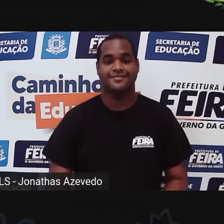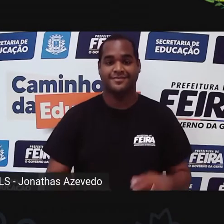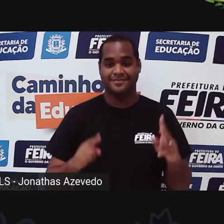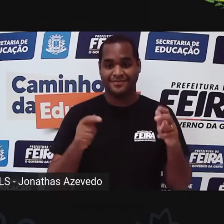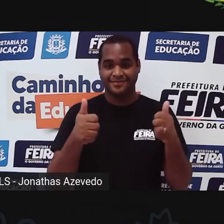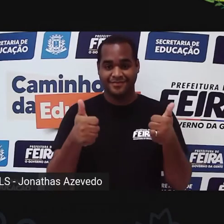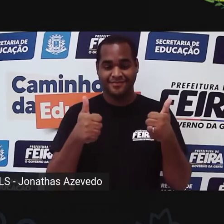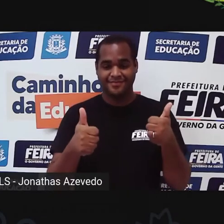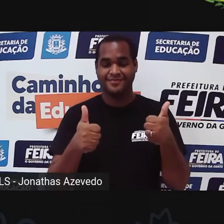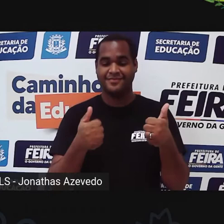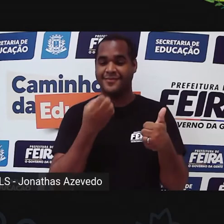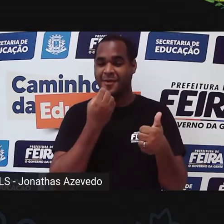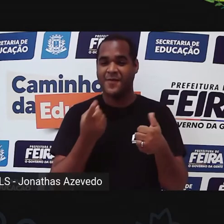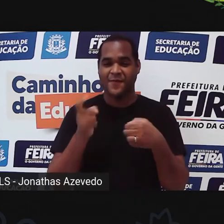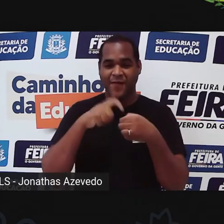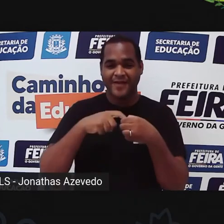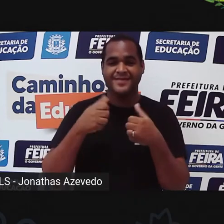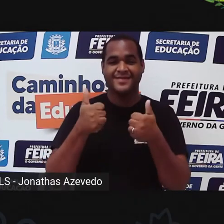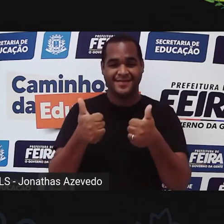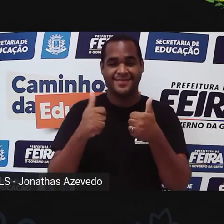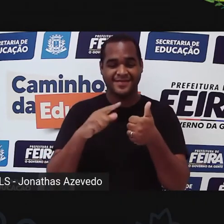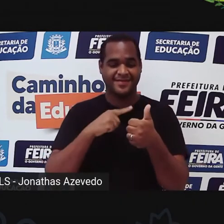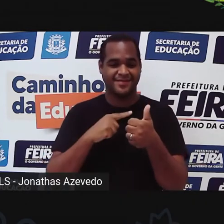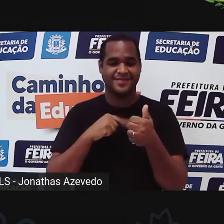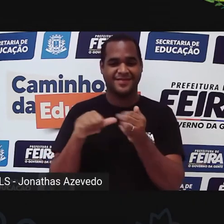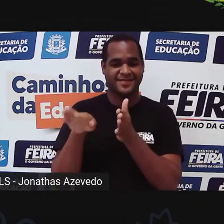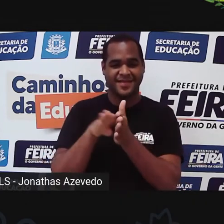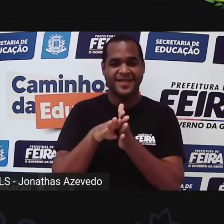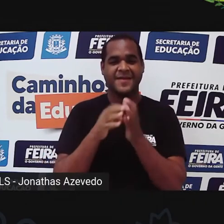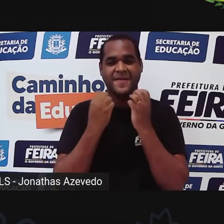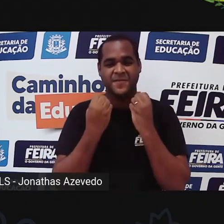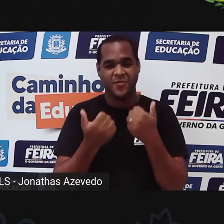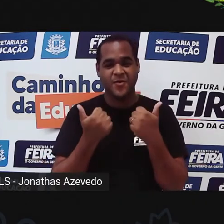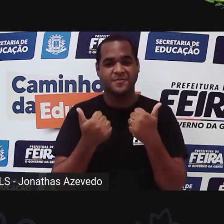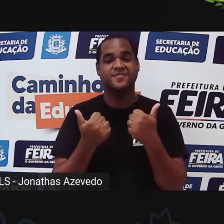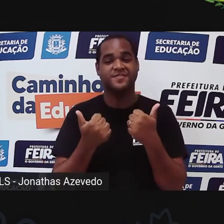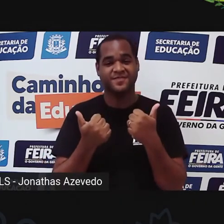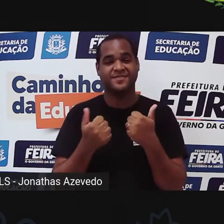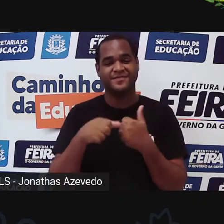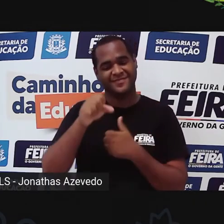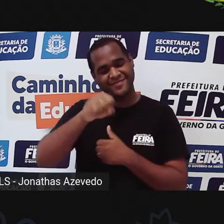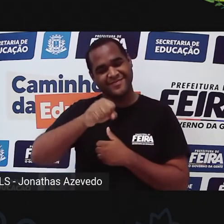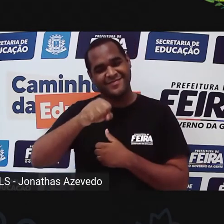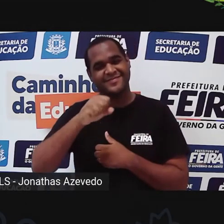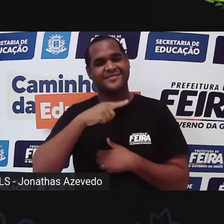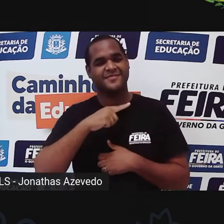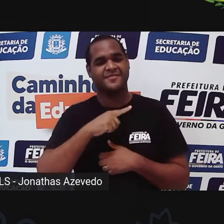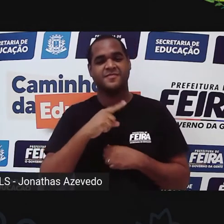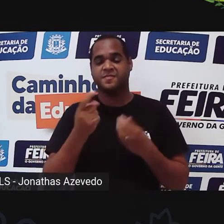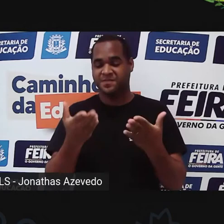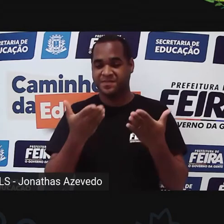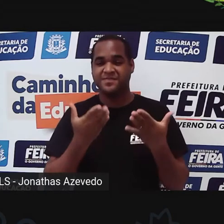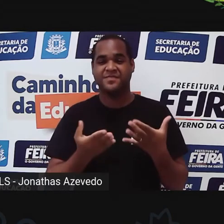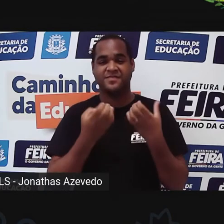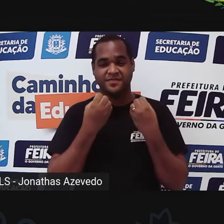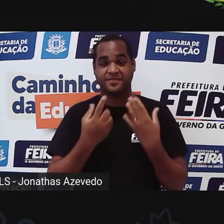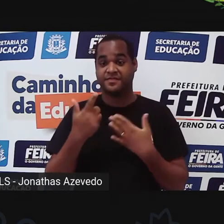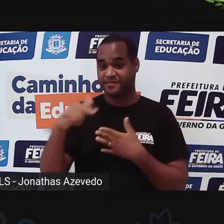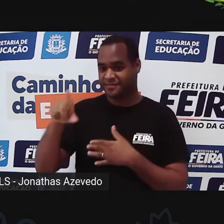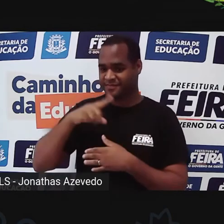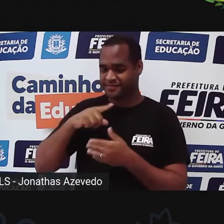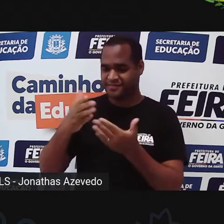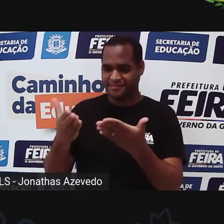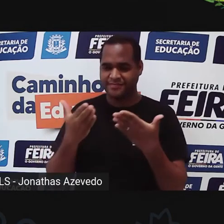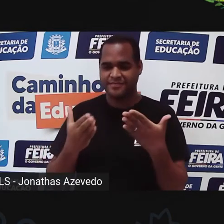Estamos de volta, chegamos, é isso aí. Sejam bem-vindos, sejam bem